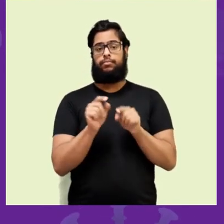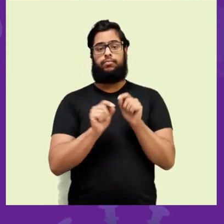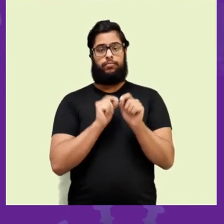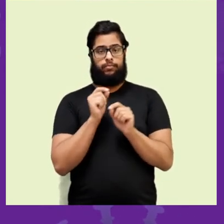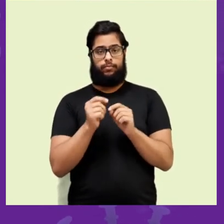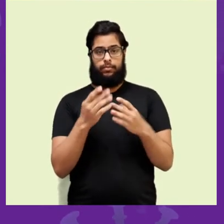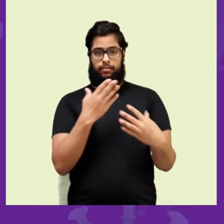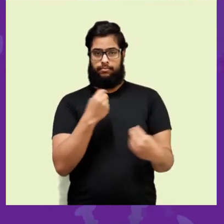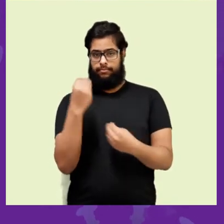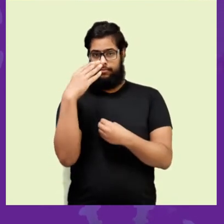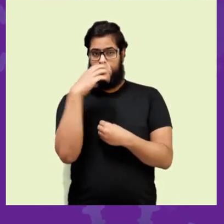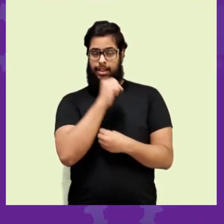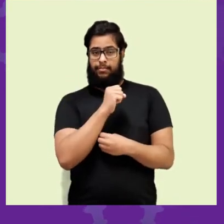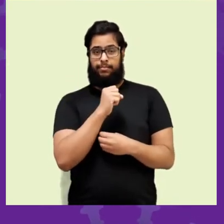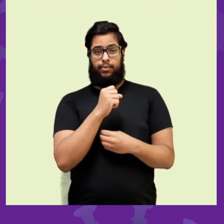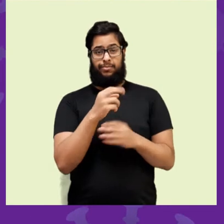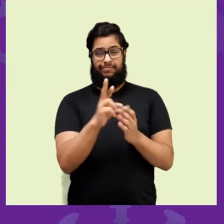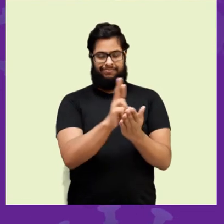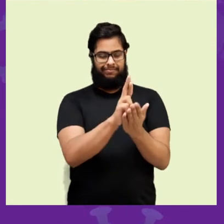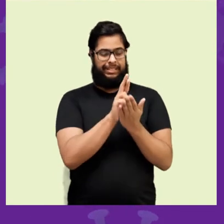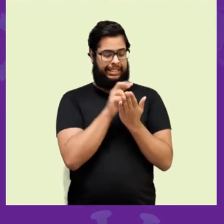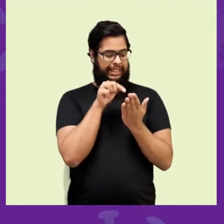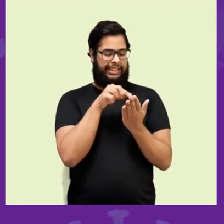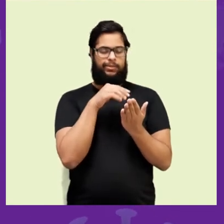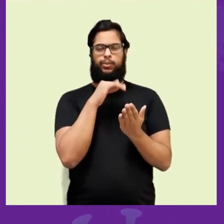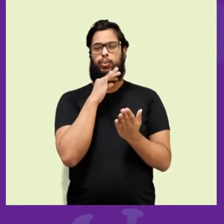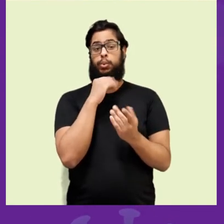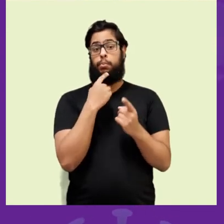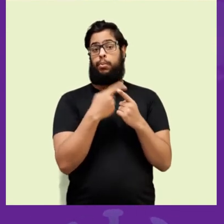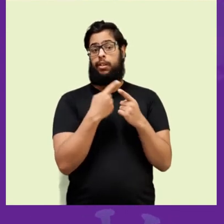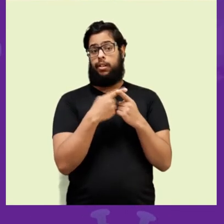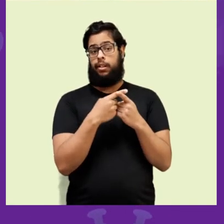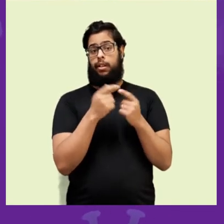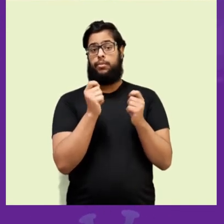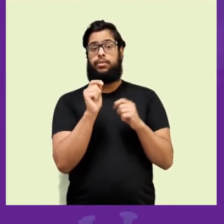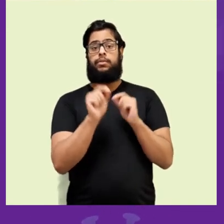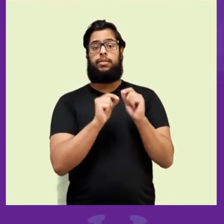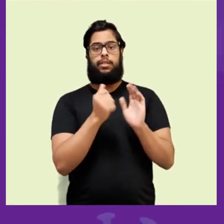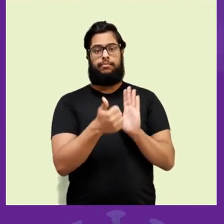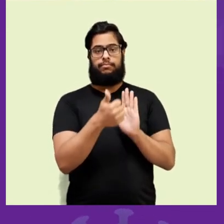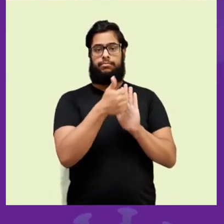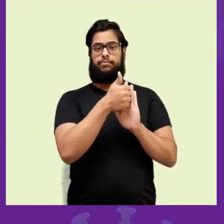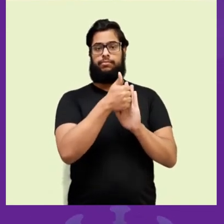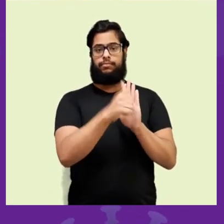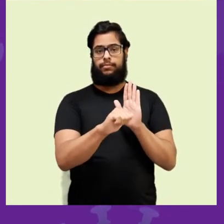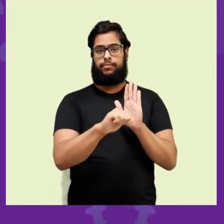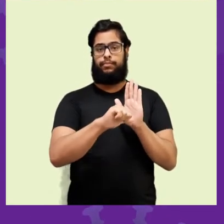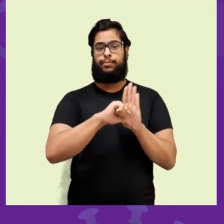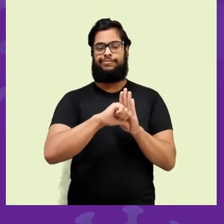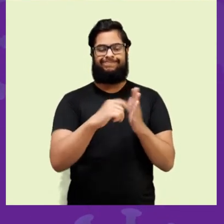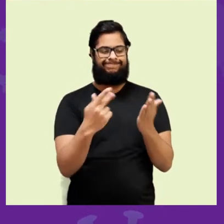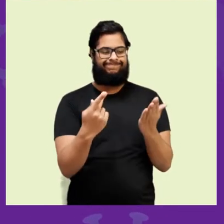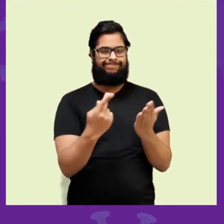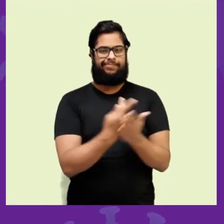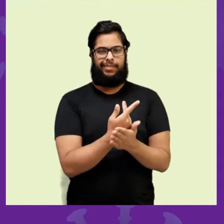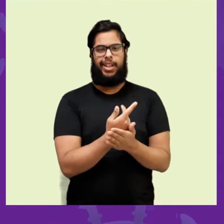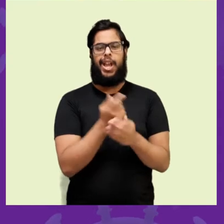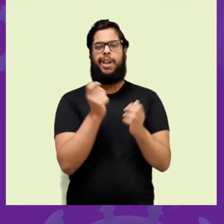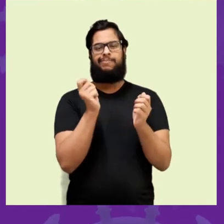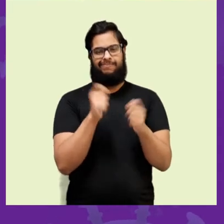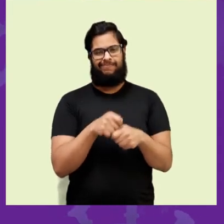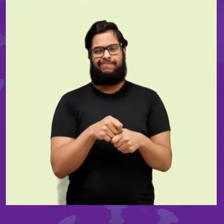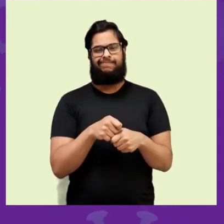testes têm uma acurácia muito ruim. A possibilidade deles darem falso positivo e falso negativo